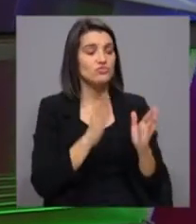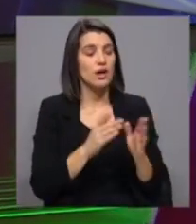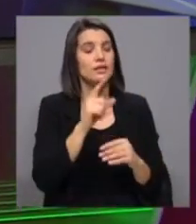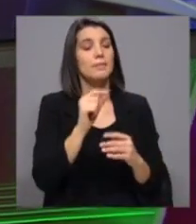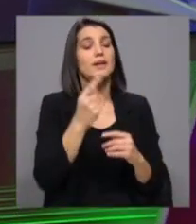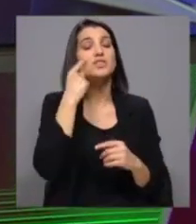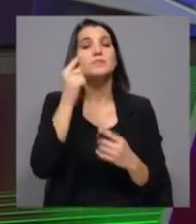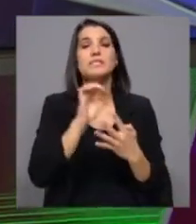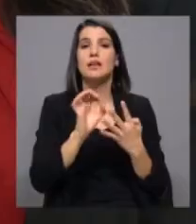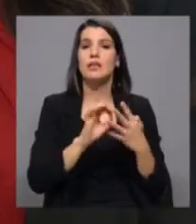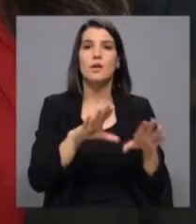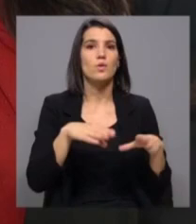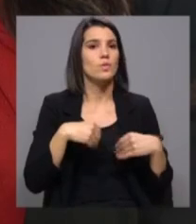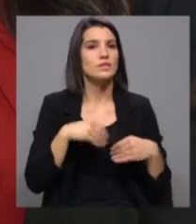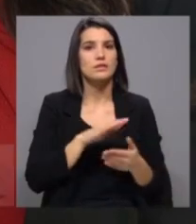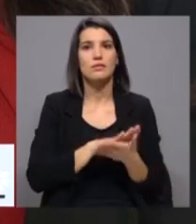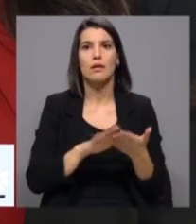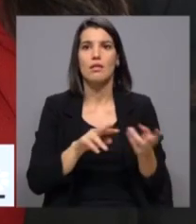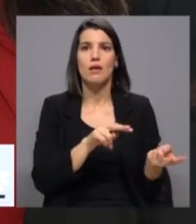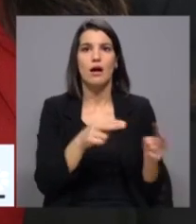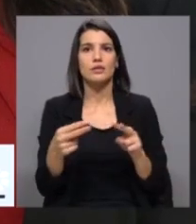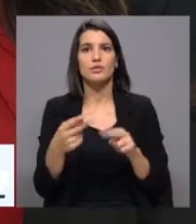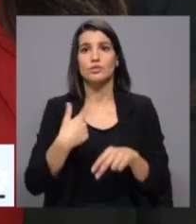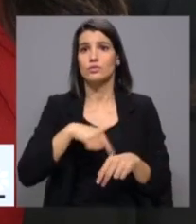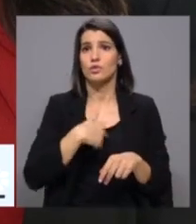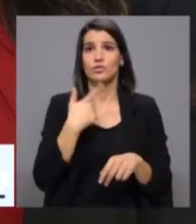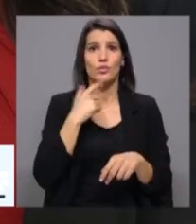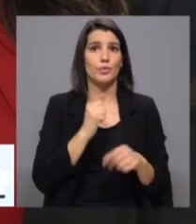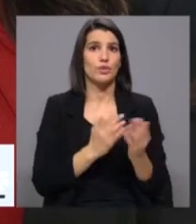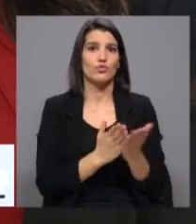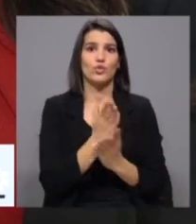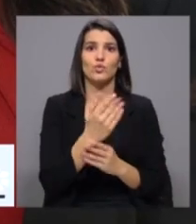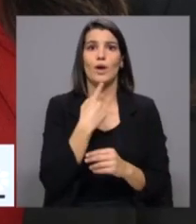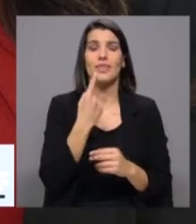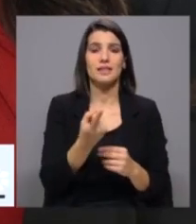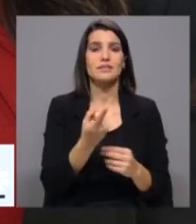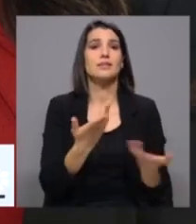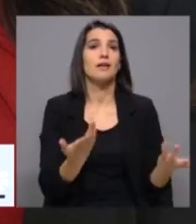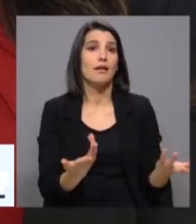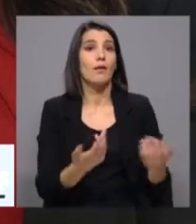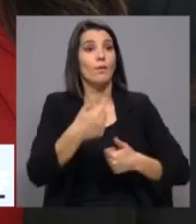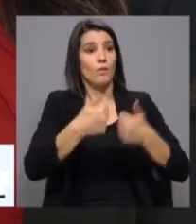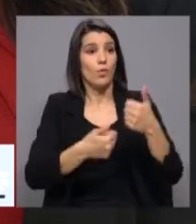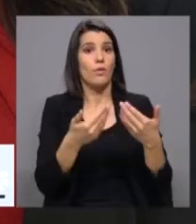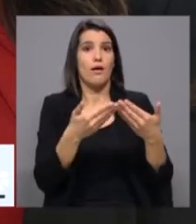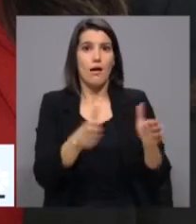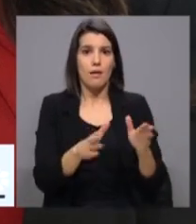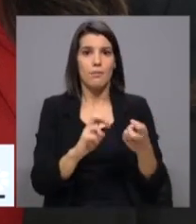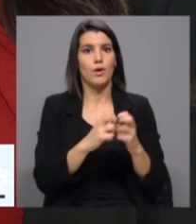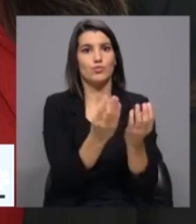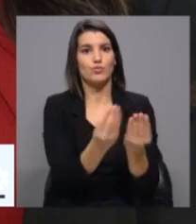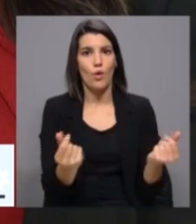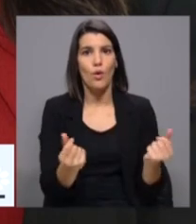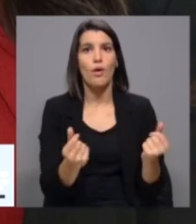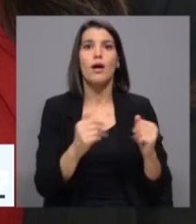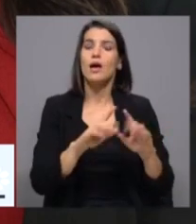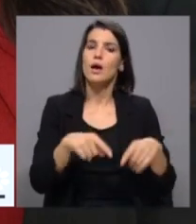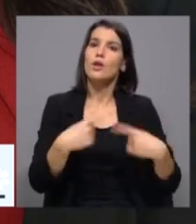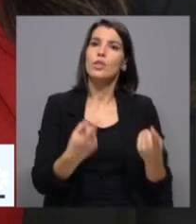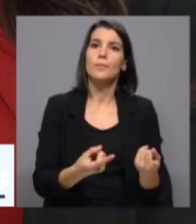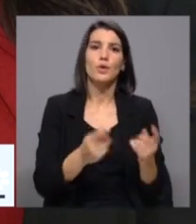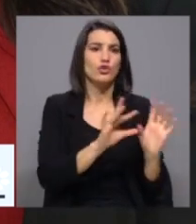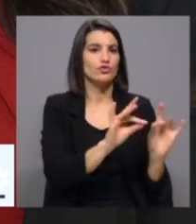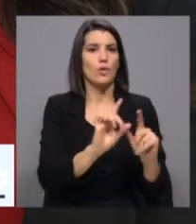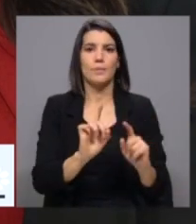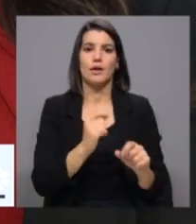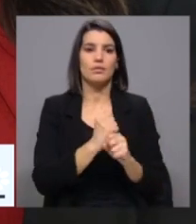não aceitaria alterações e nós não podemos continuar a dizer que abrimos concursos para resolver problemas e depois, como não mexemos